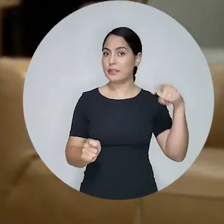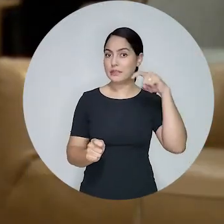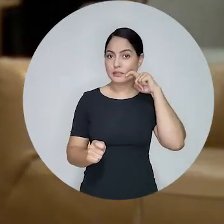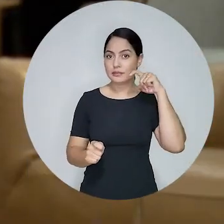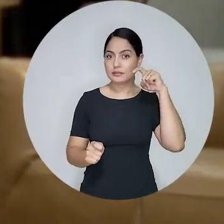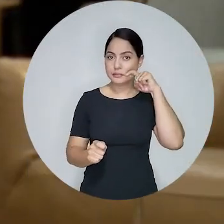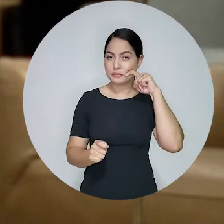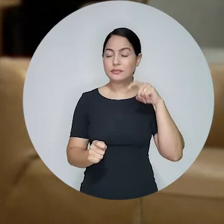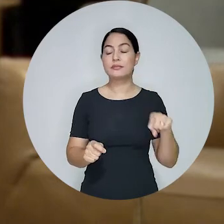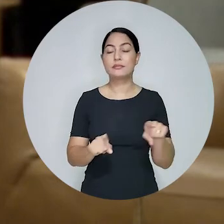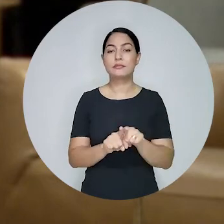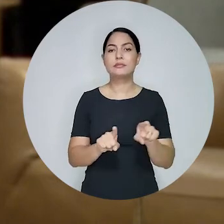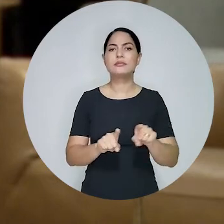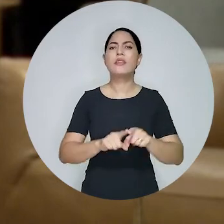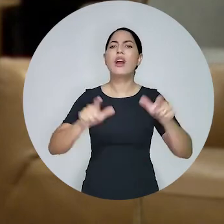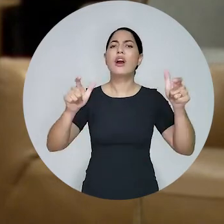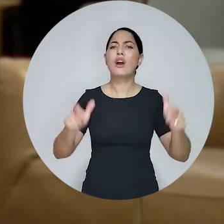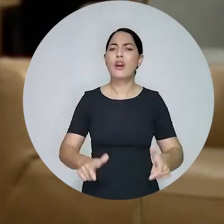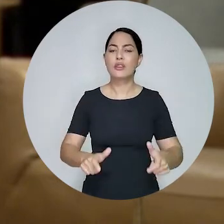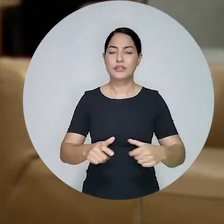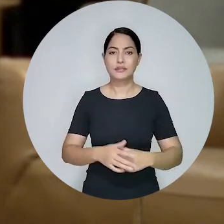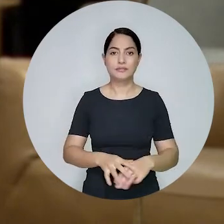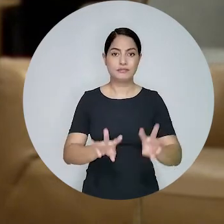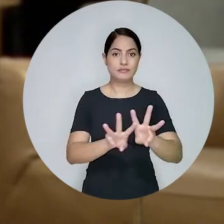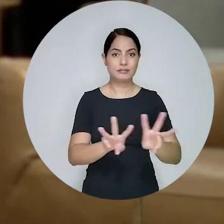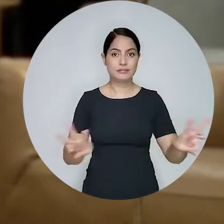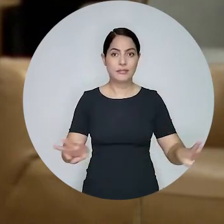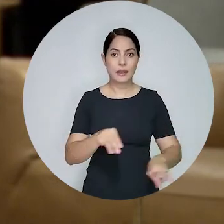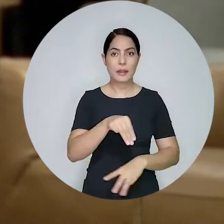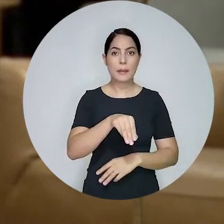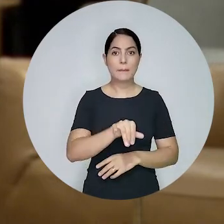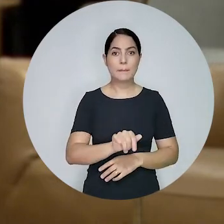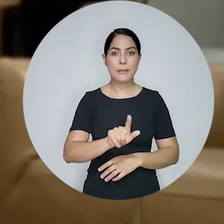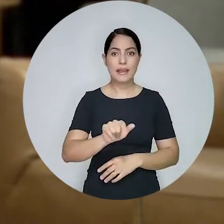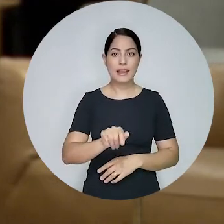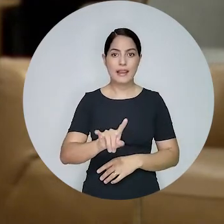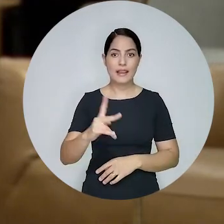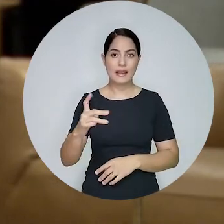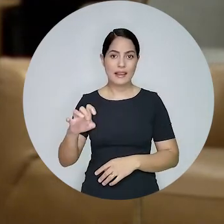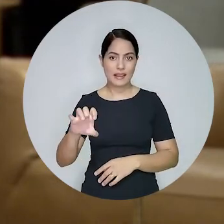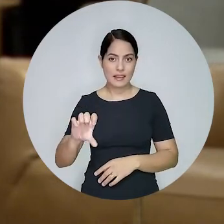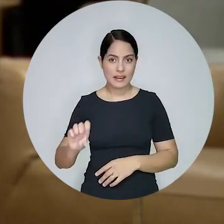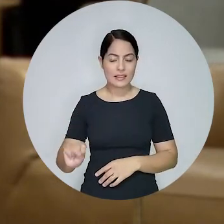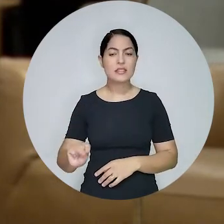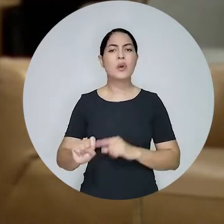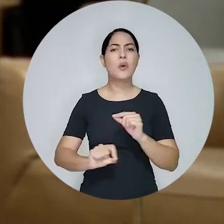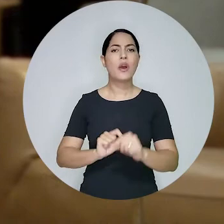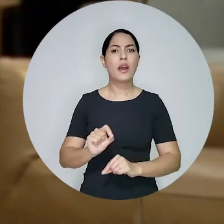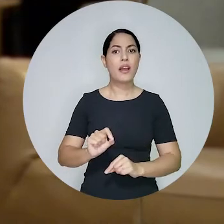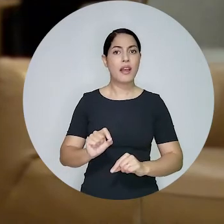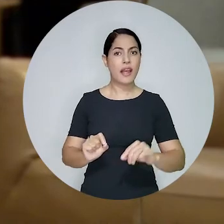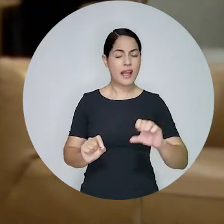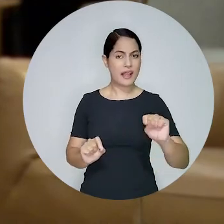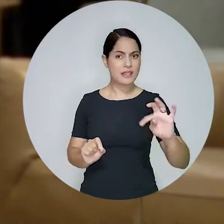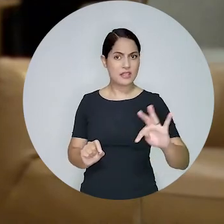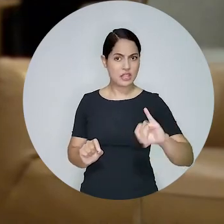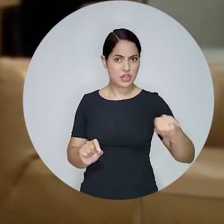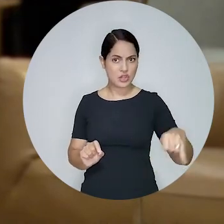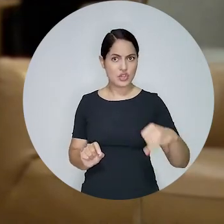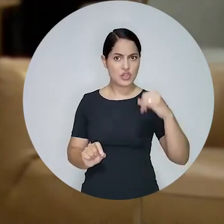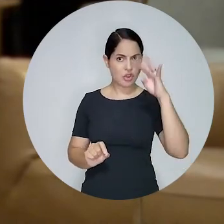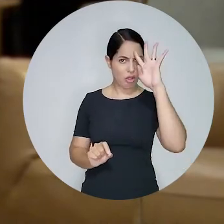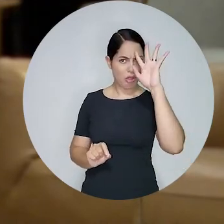do presidente nacional da OAB, Beto Simonetti, concedida ao portal Migalhas sobre a vitória da advocacia